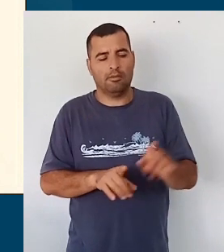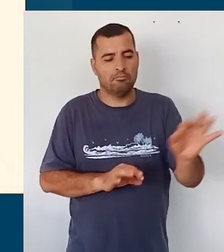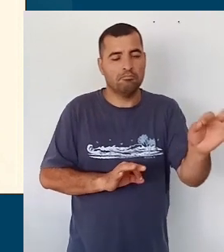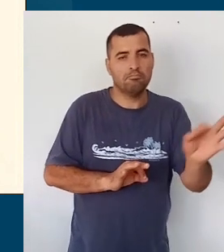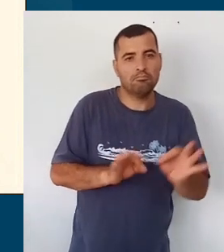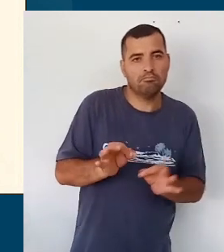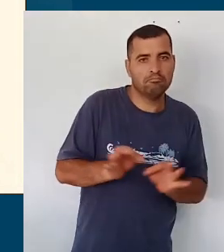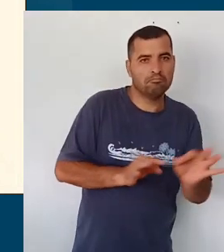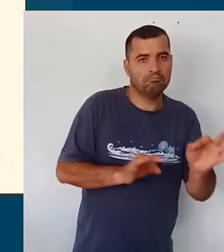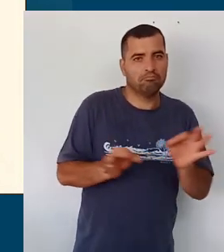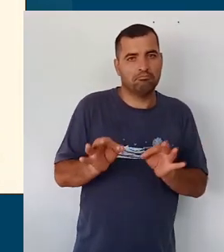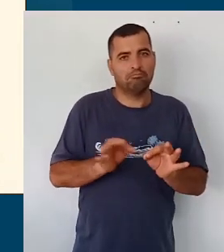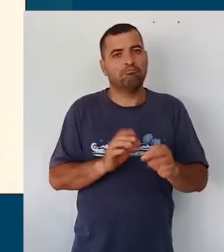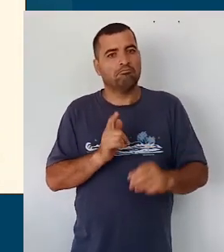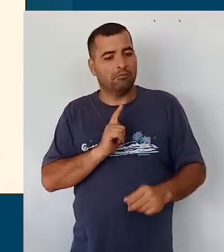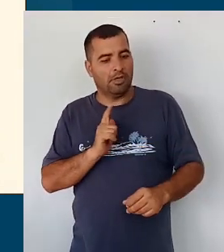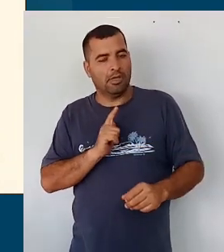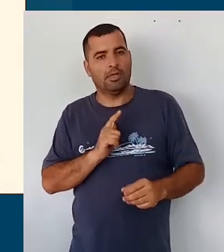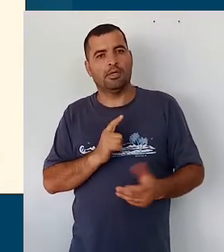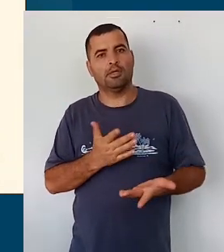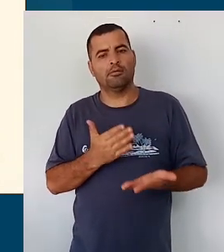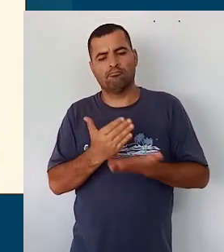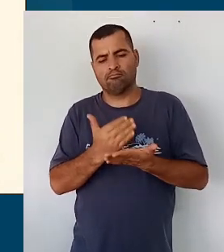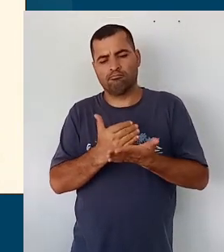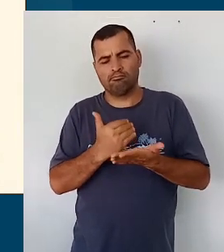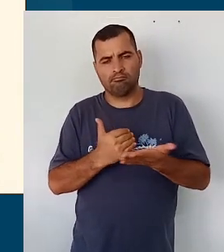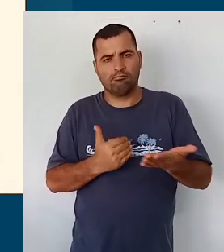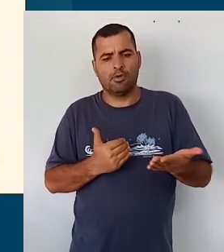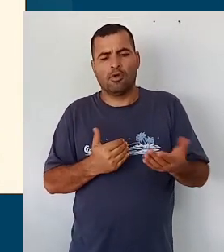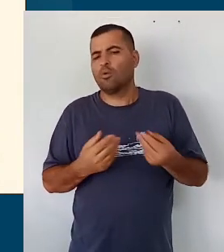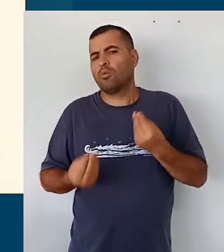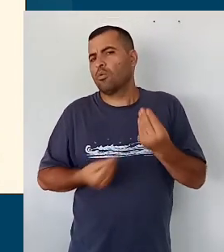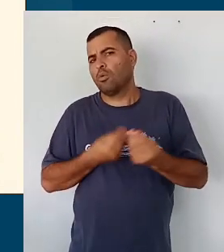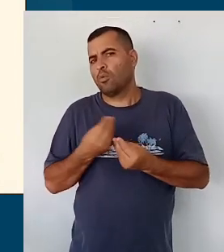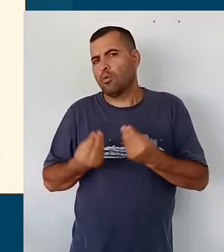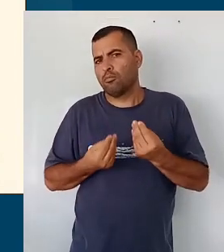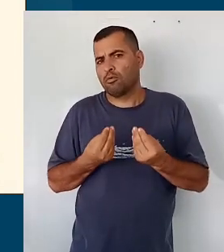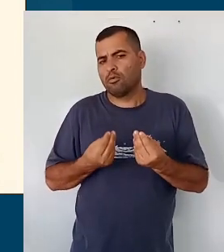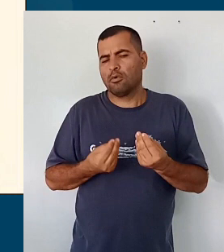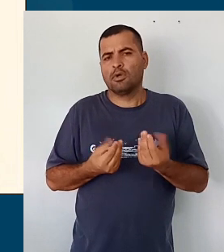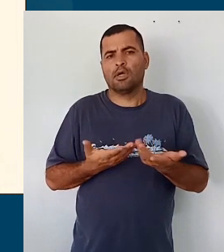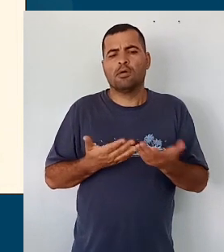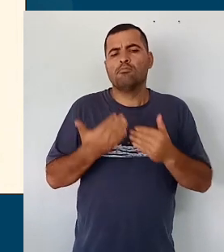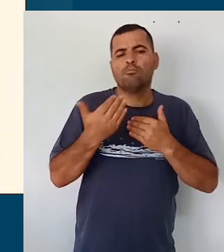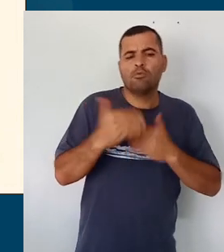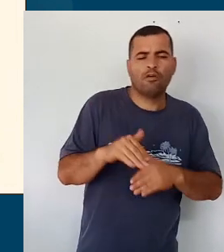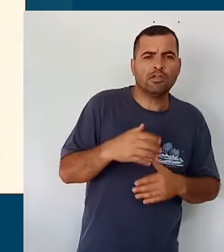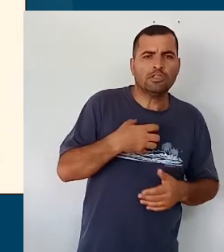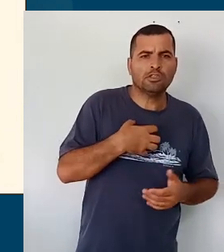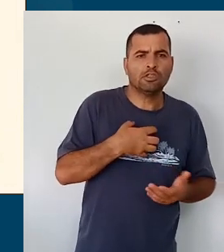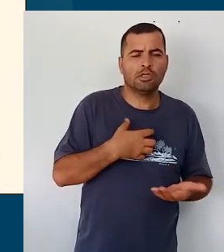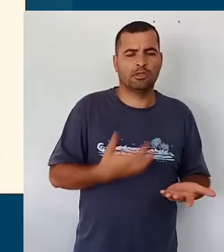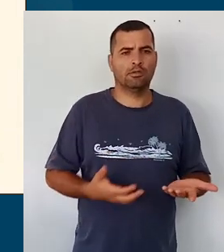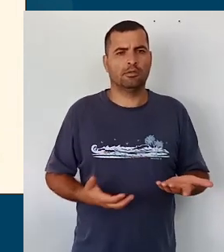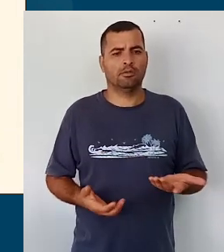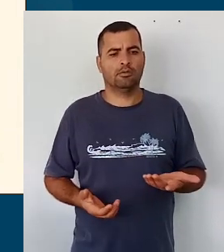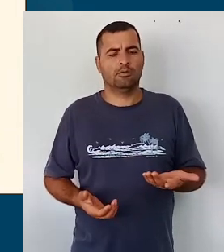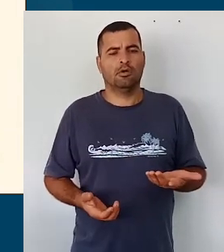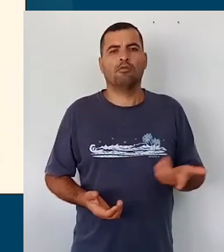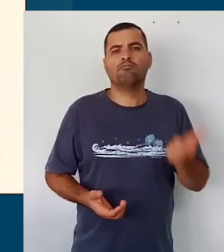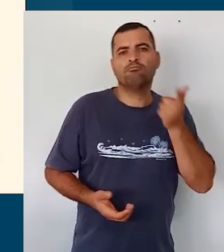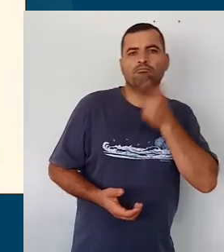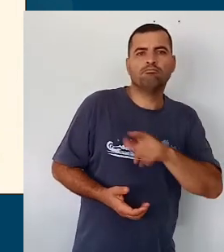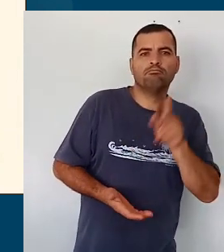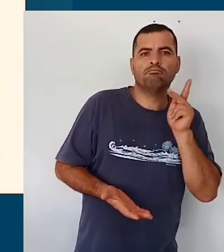planejamentos considerando que instrumentos que processos de avaliação vão ser